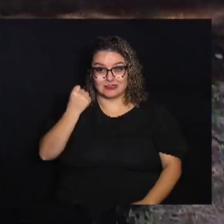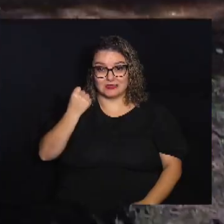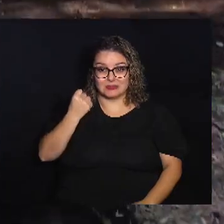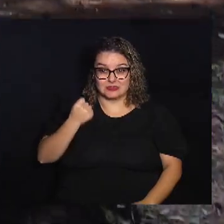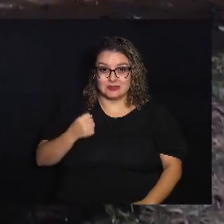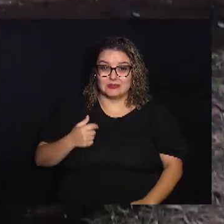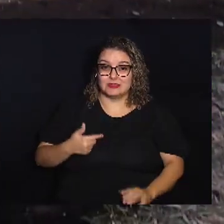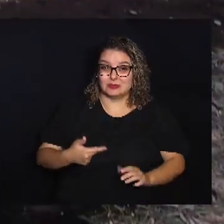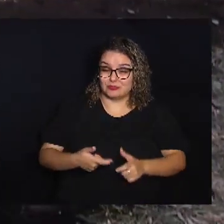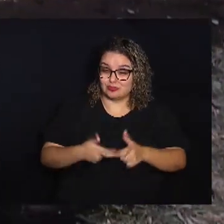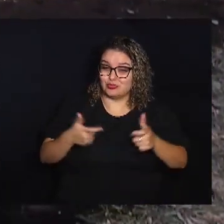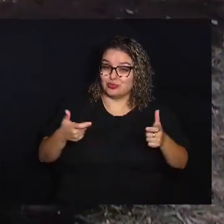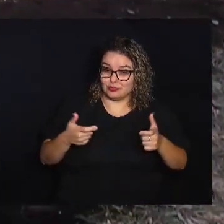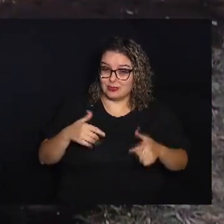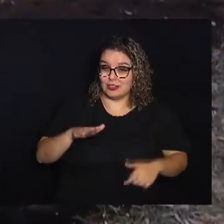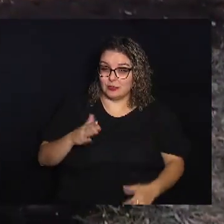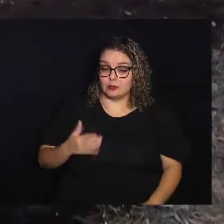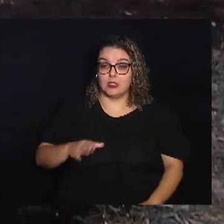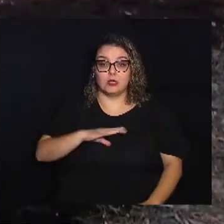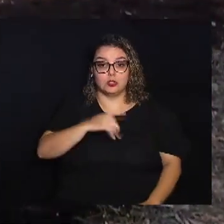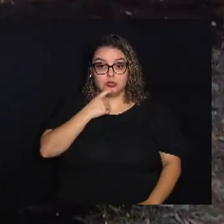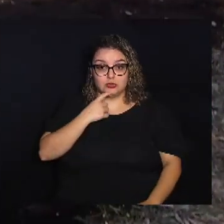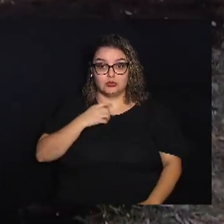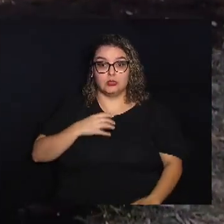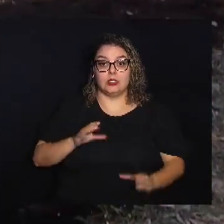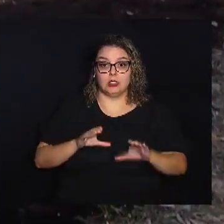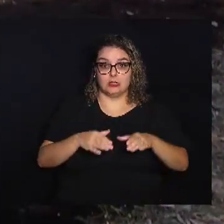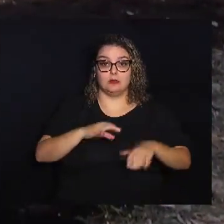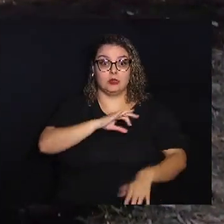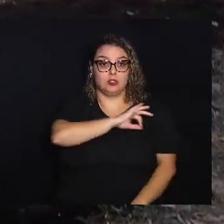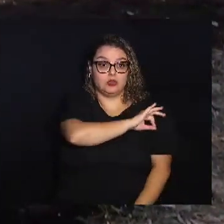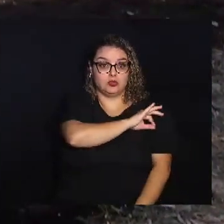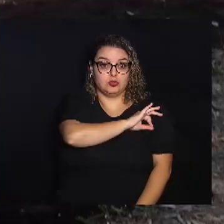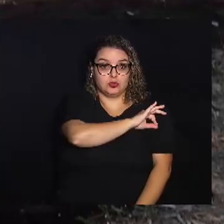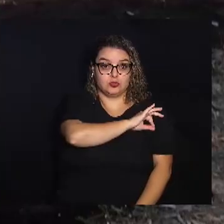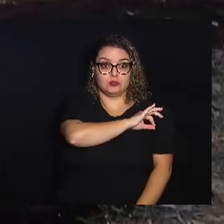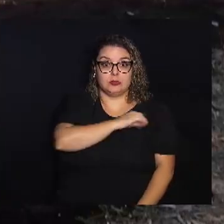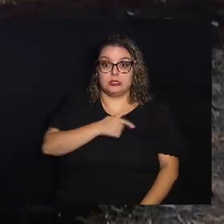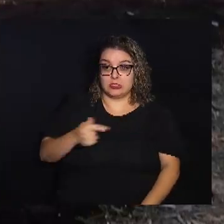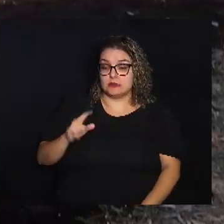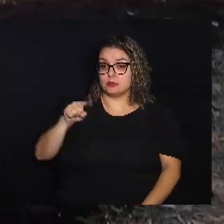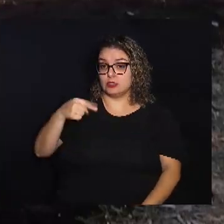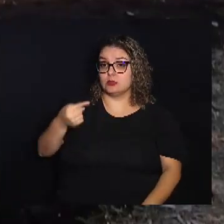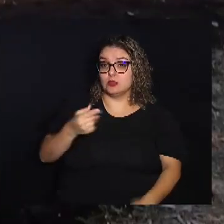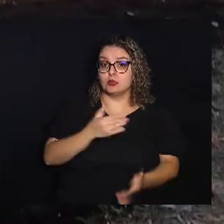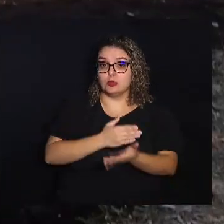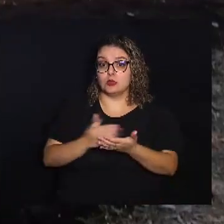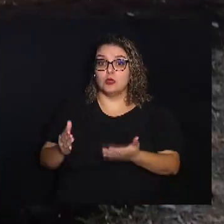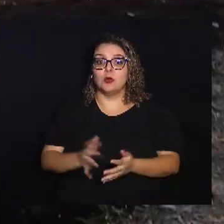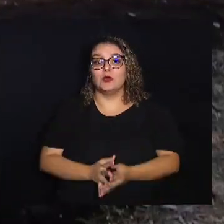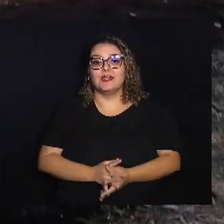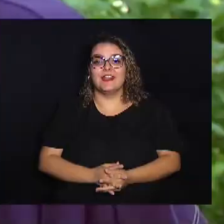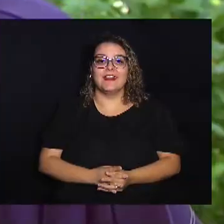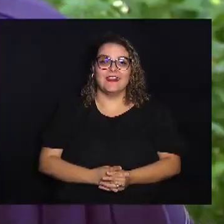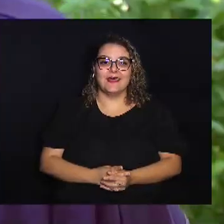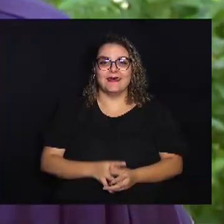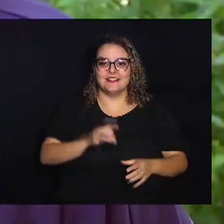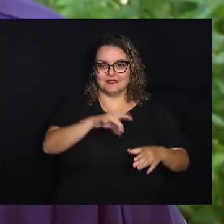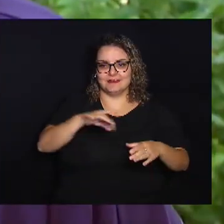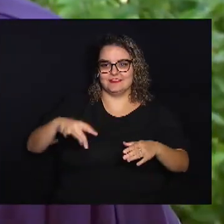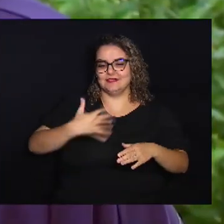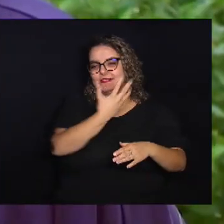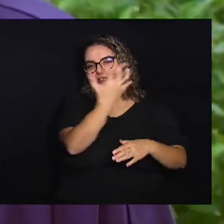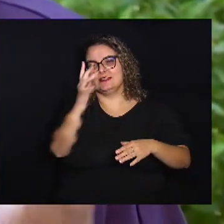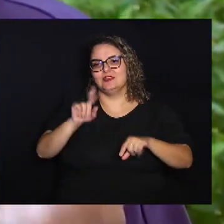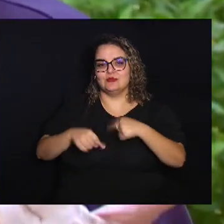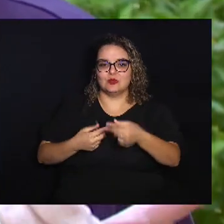significativa Em Campinas, as equipes da prefeitura, a partir da semana que vem Vão começar a fazer o plantio de árvores E uma